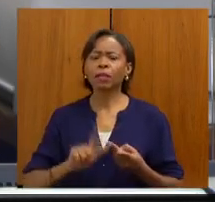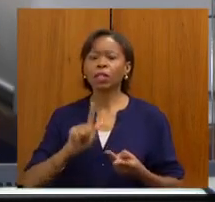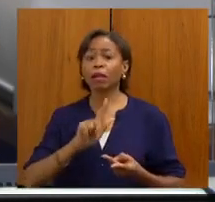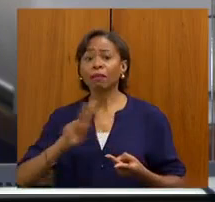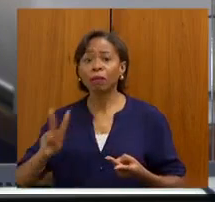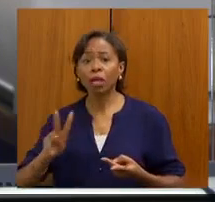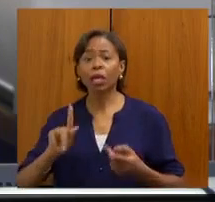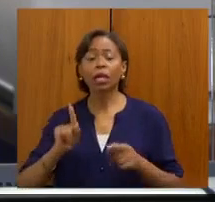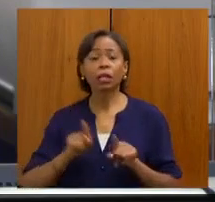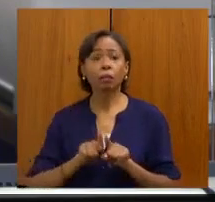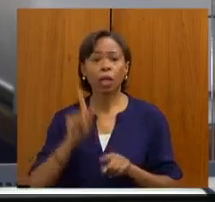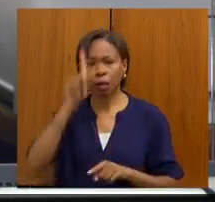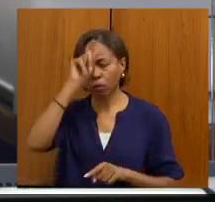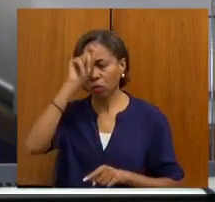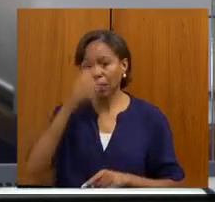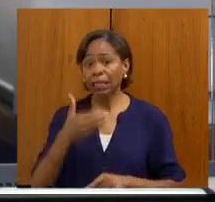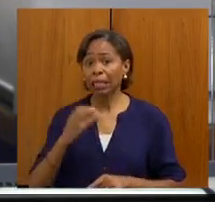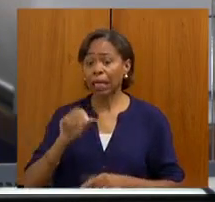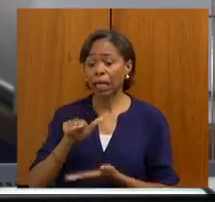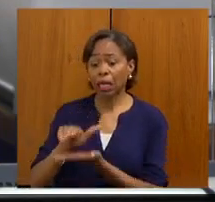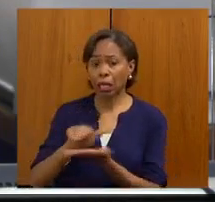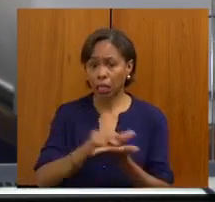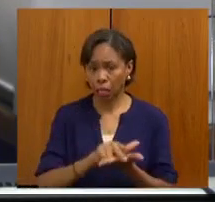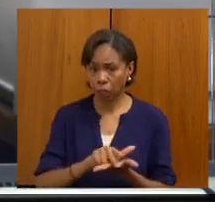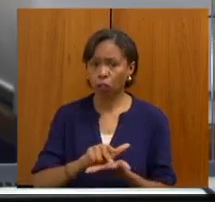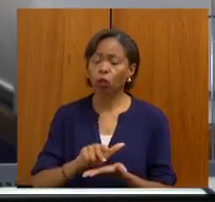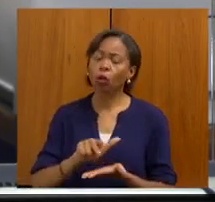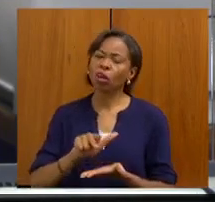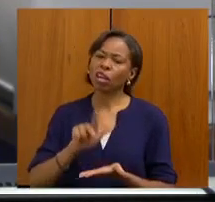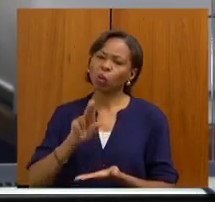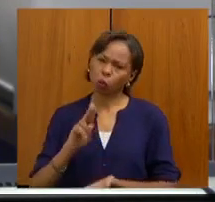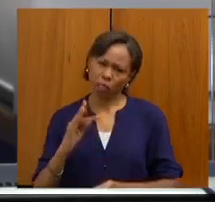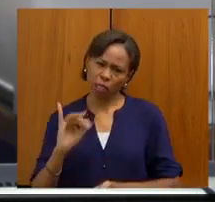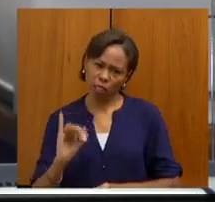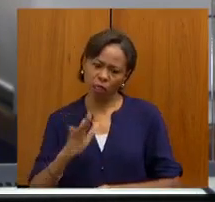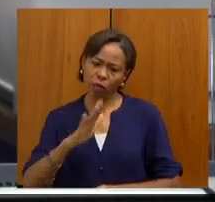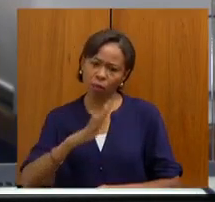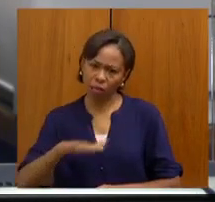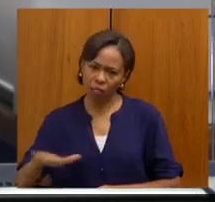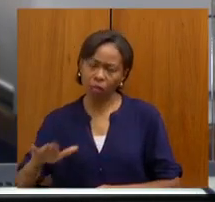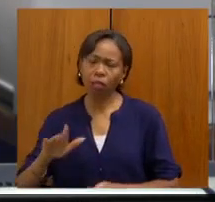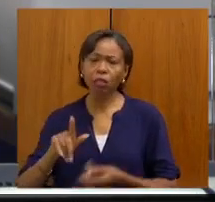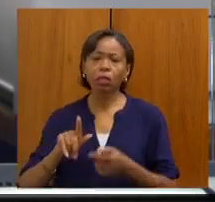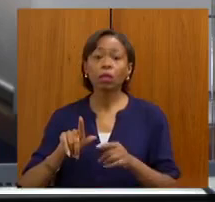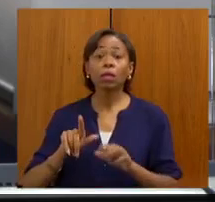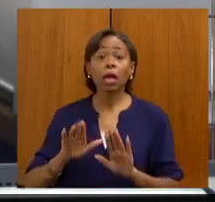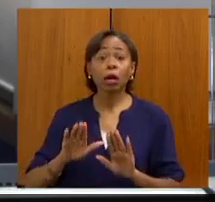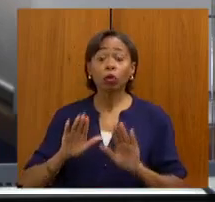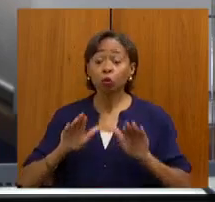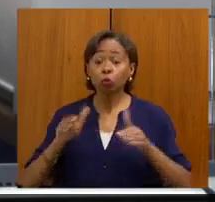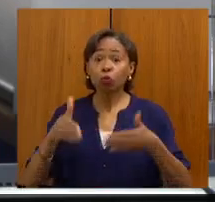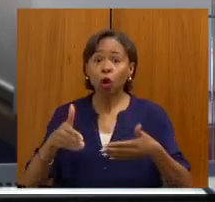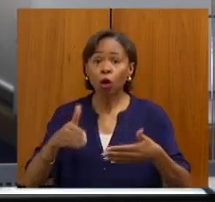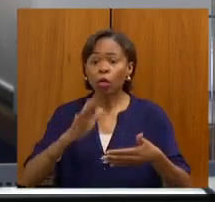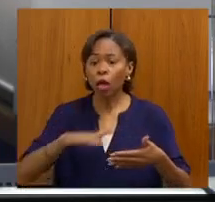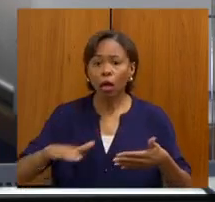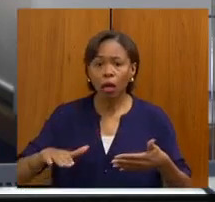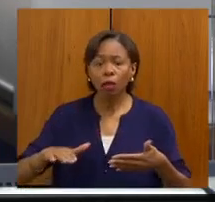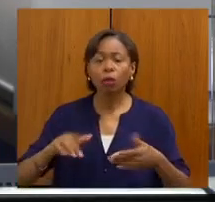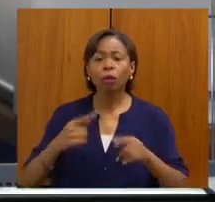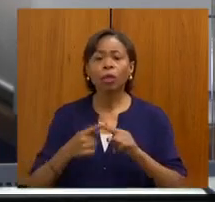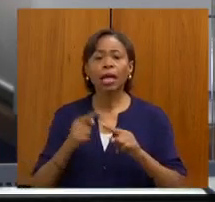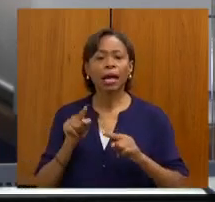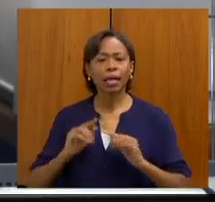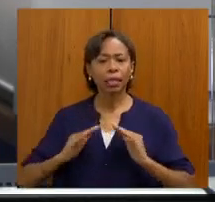manter 10 leitos de UTI pediátrico. Então, a gente tem destaques, especialmente na pediatria, a Santa Casa de Belo